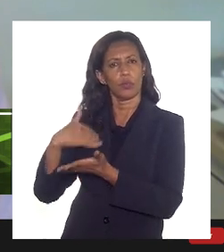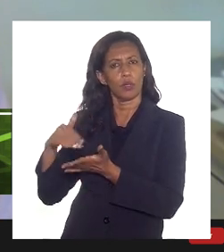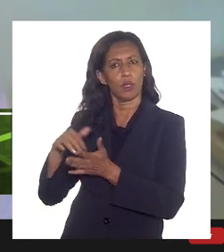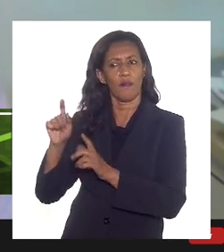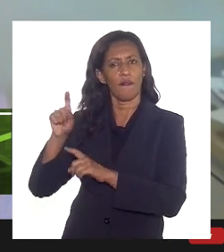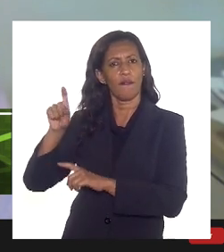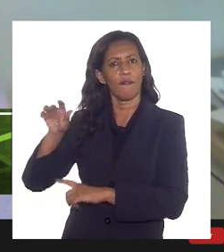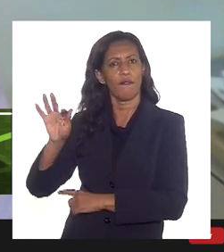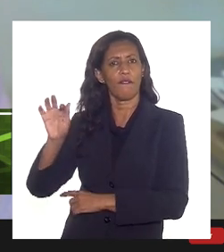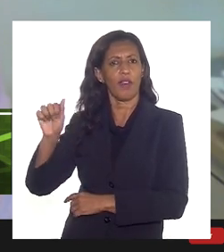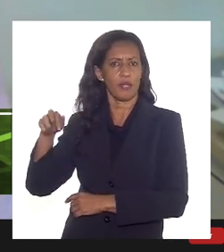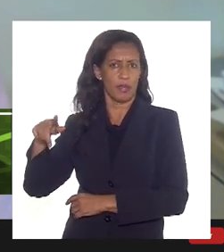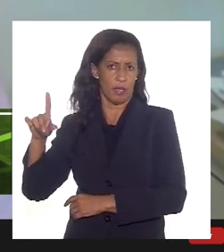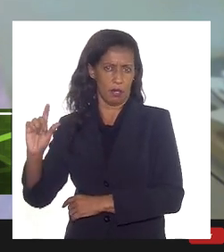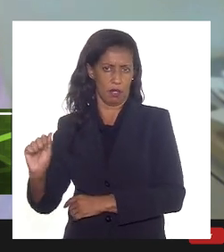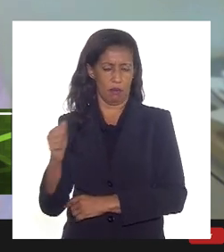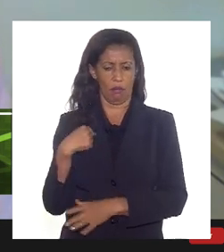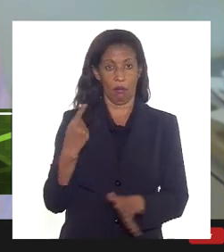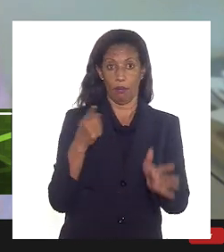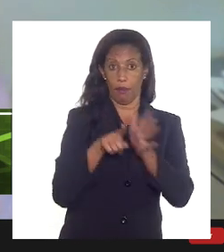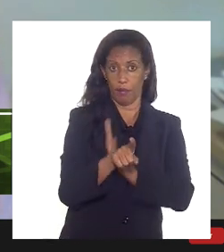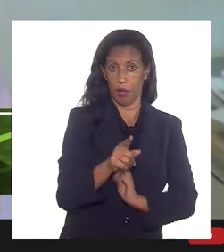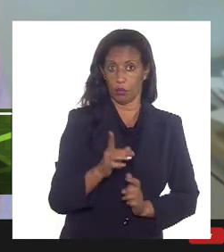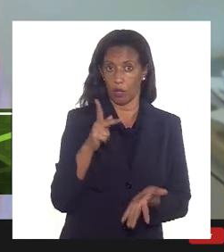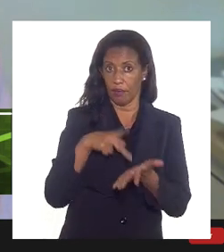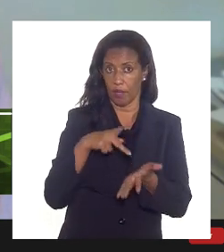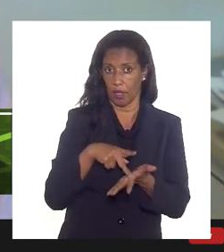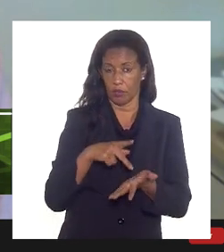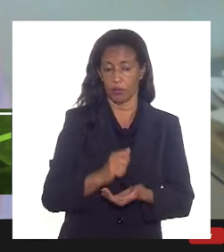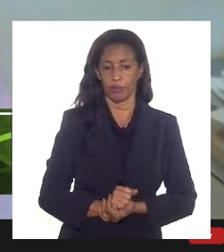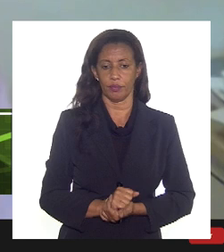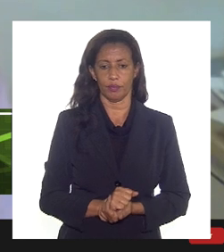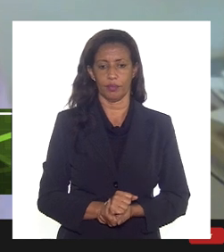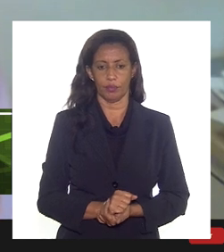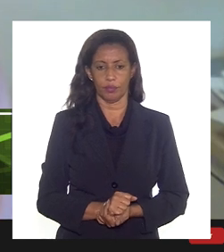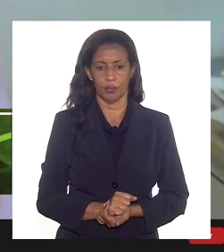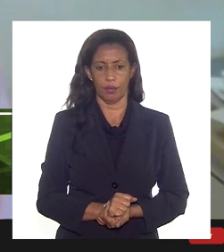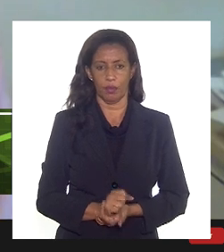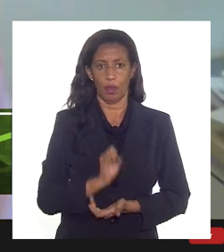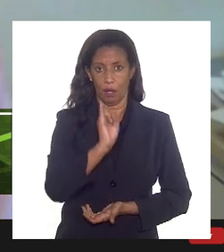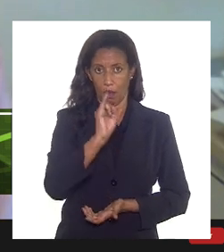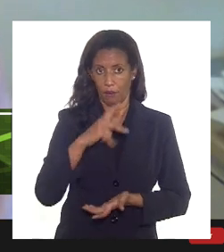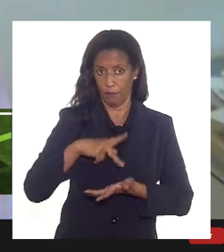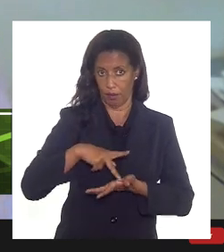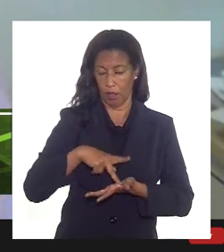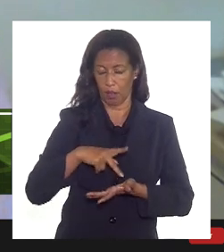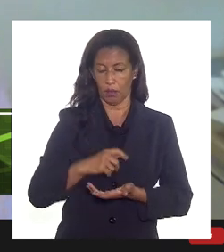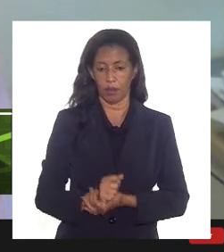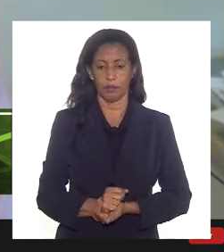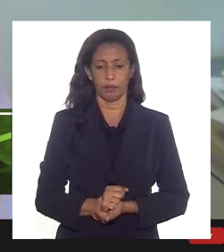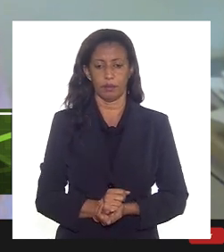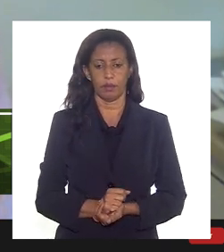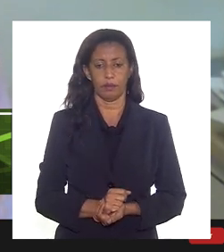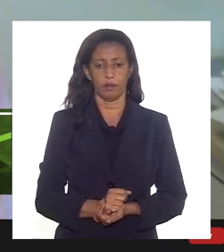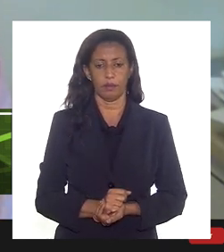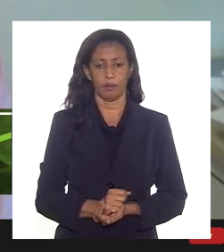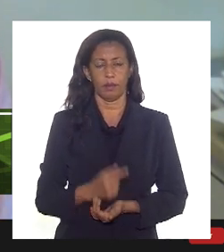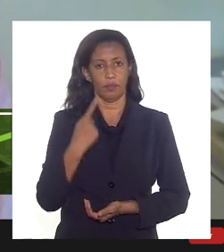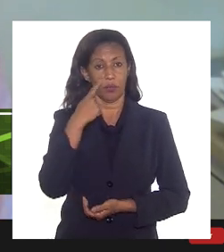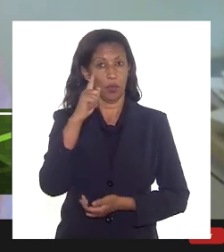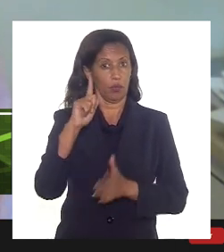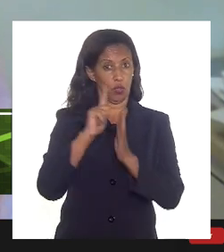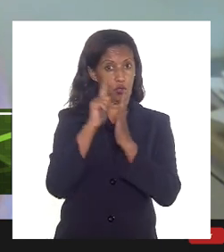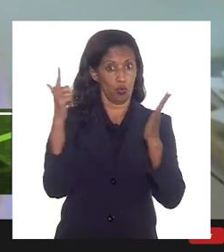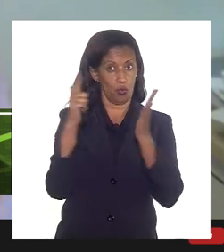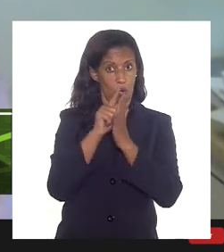perguntaria a vossa senhoria, é verdade? Isso é verdade, eu vi na imprensa, e a imprensa me informou que